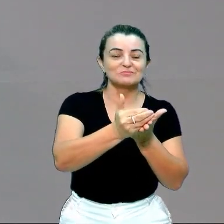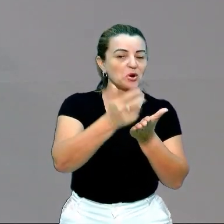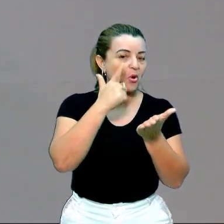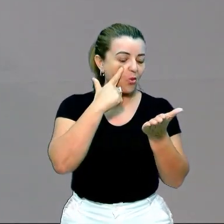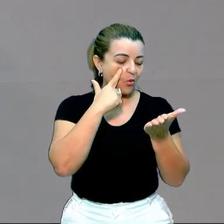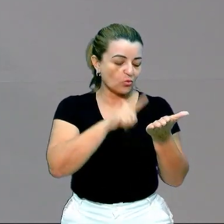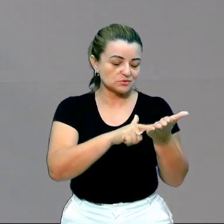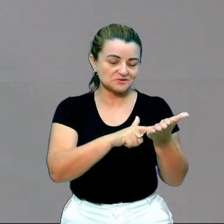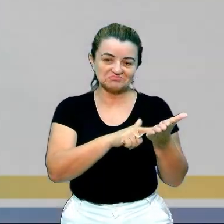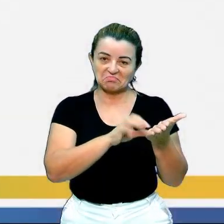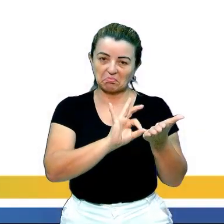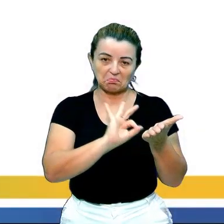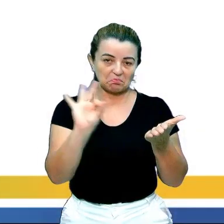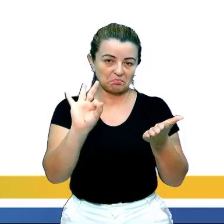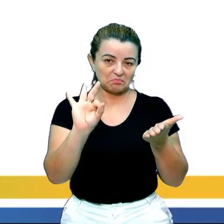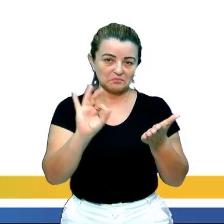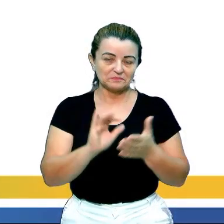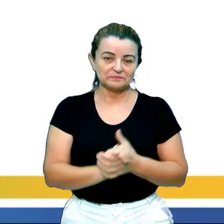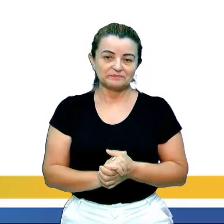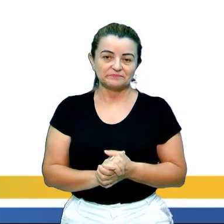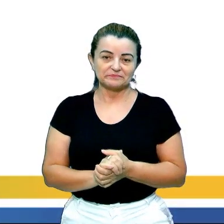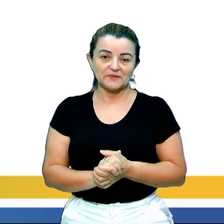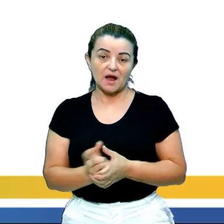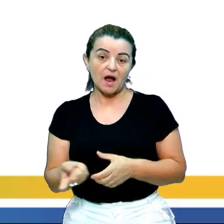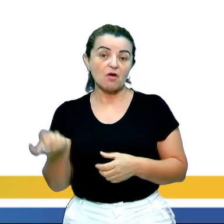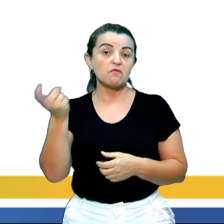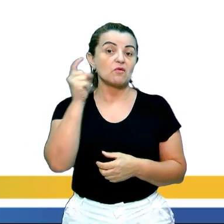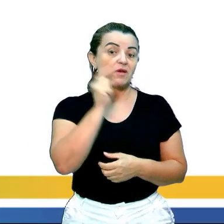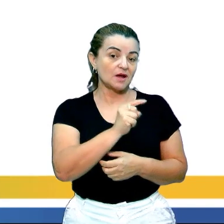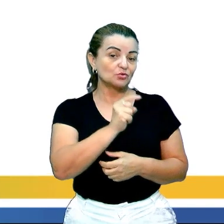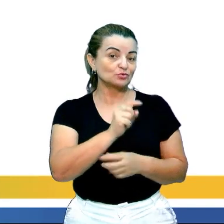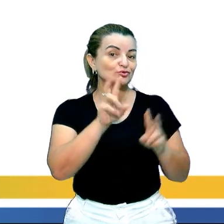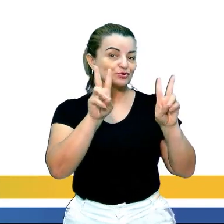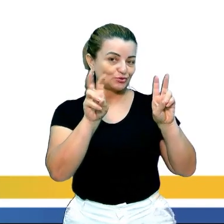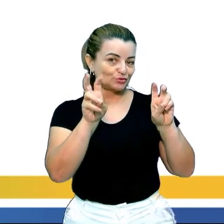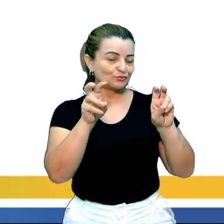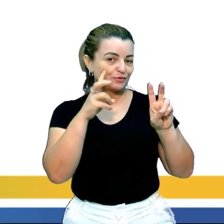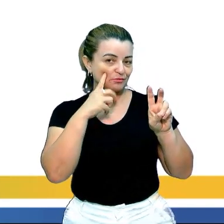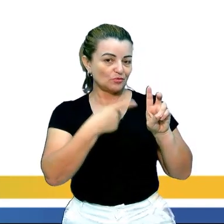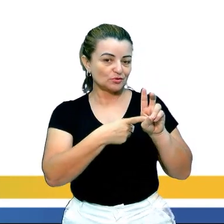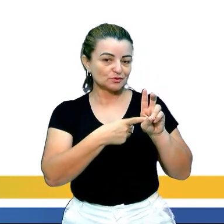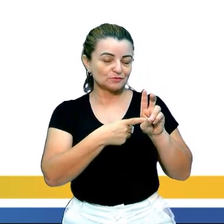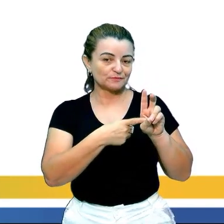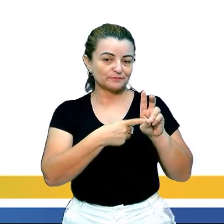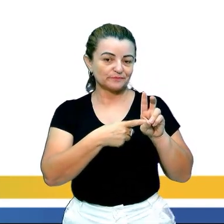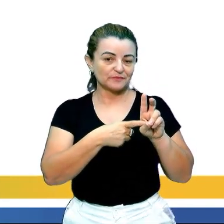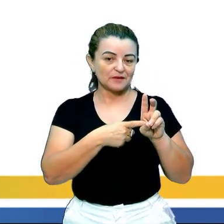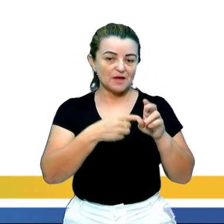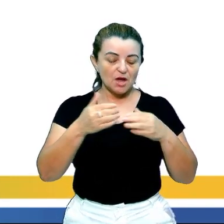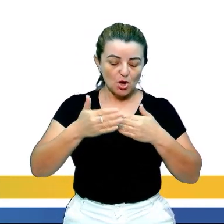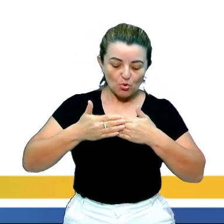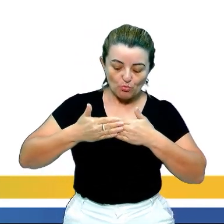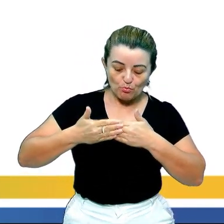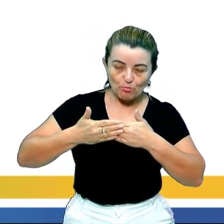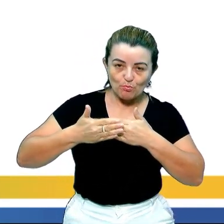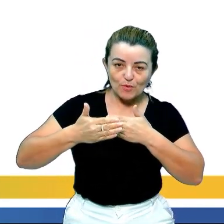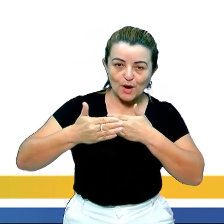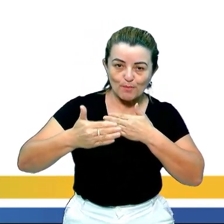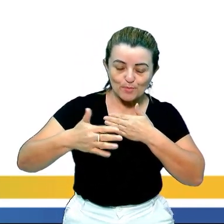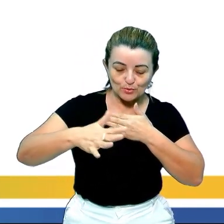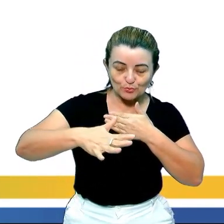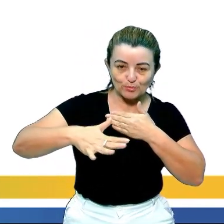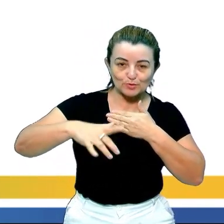consegui observar. E aí eu vou lá no título e mostro para vocês. No meio do caminho tinha